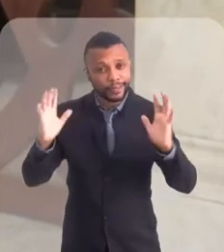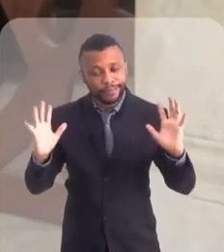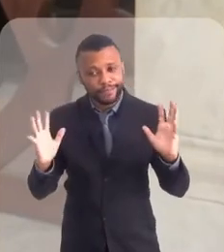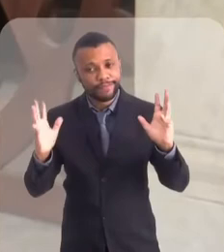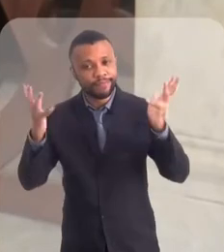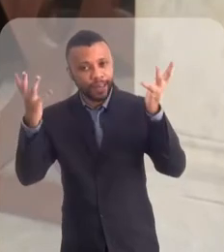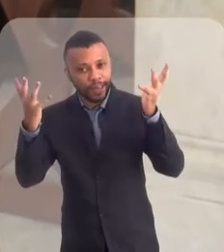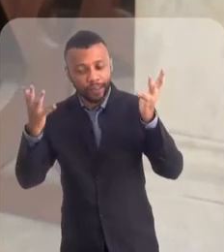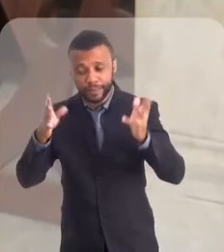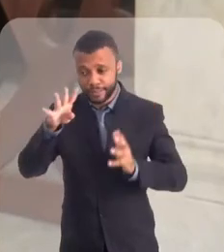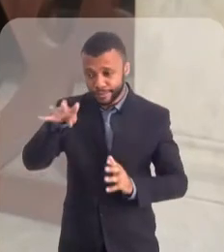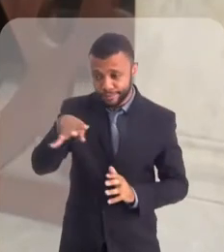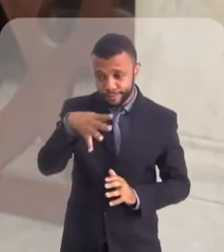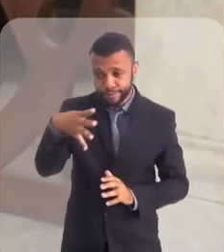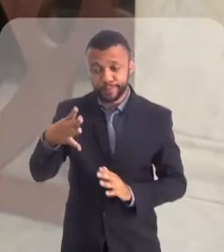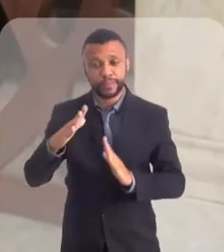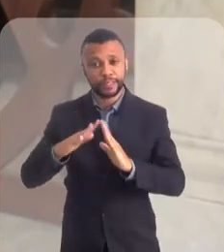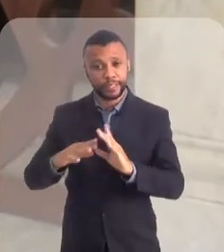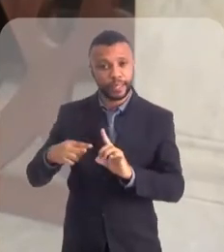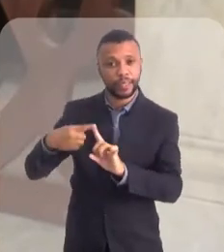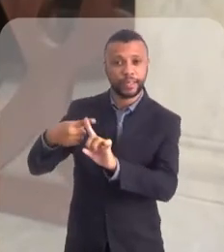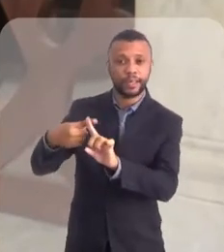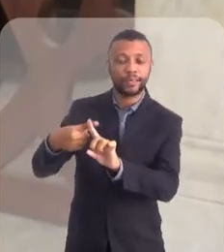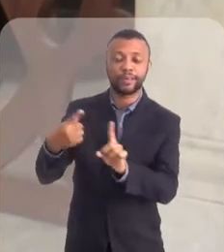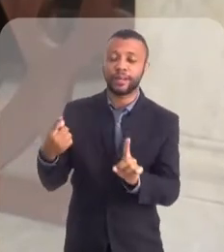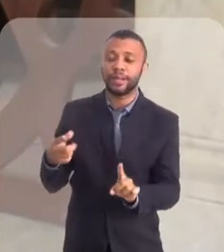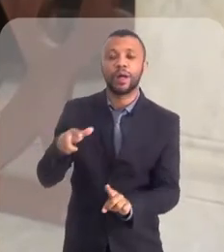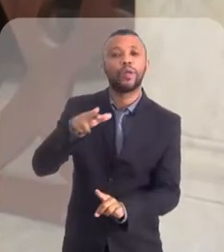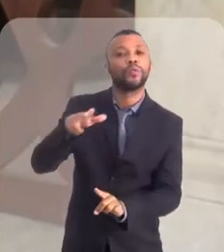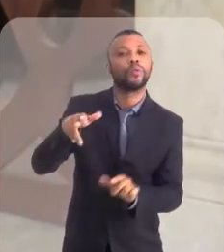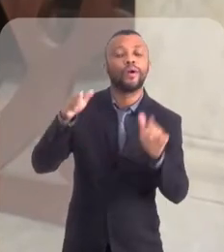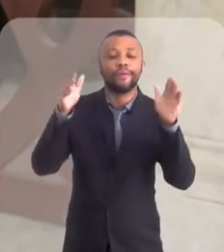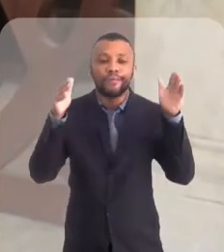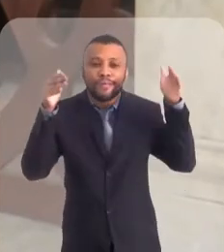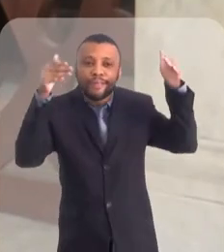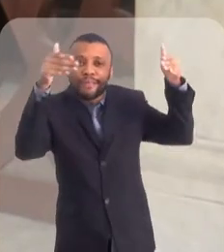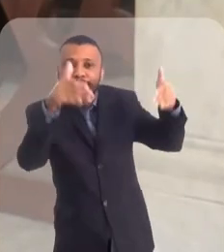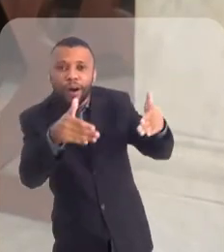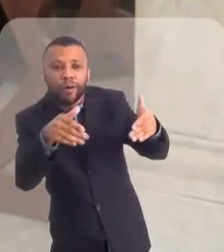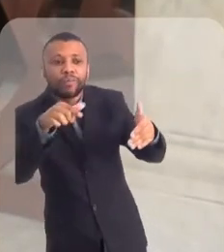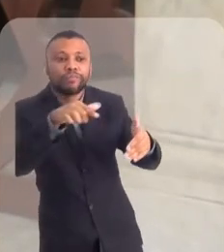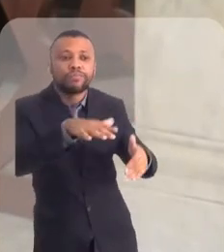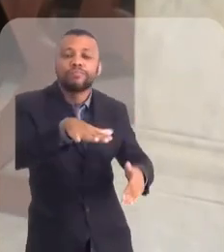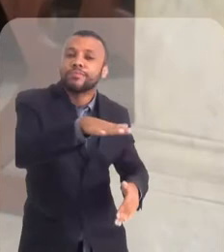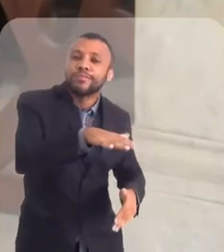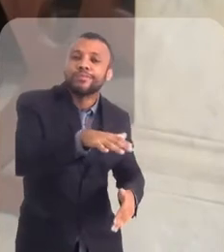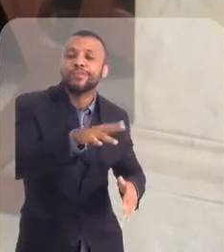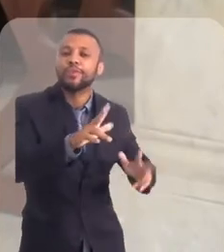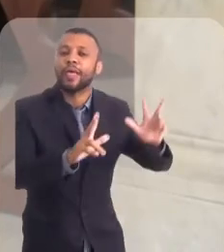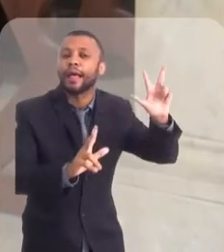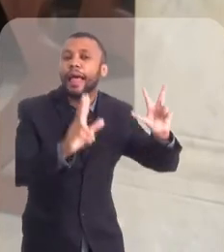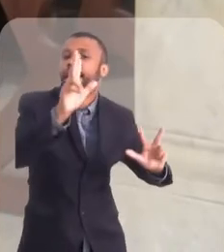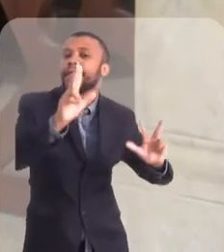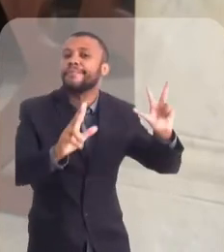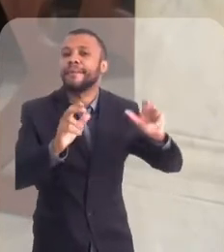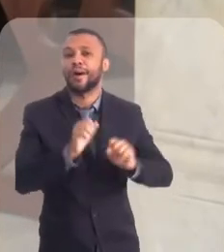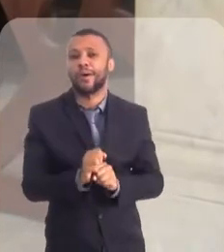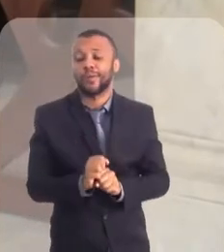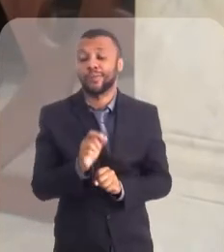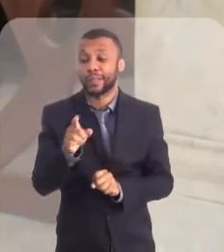litúrgicas da igreja, elas não são em cima das datas do carnaval. Elas não